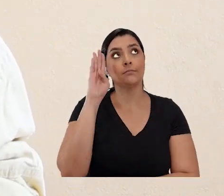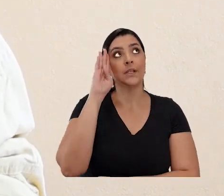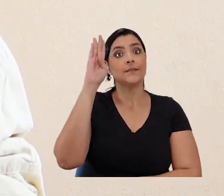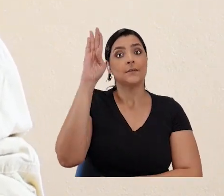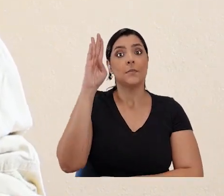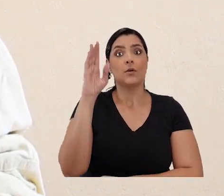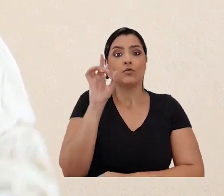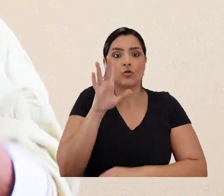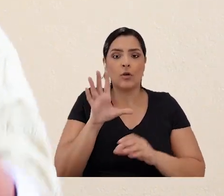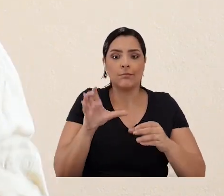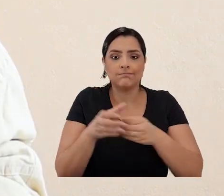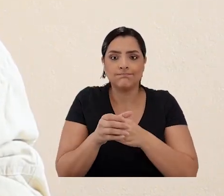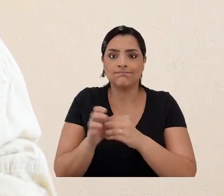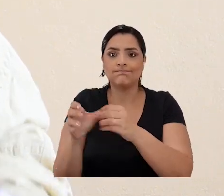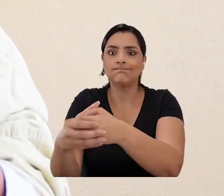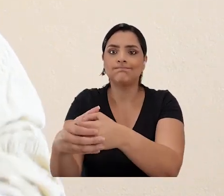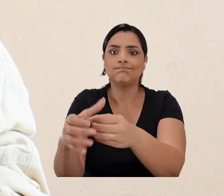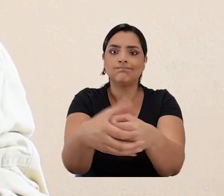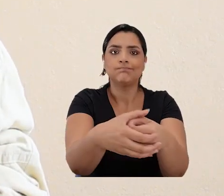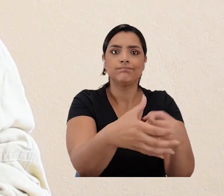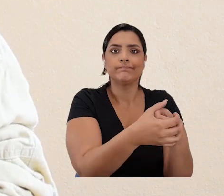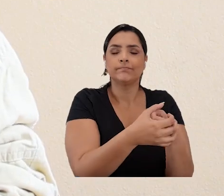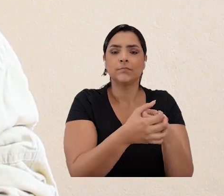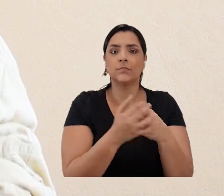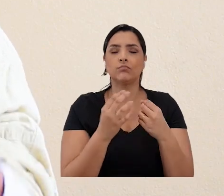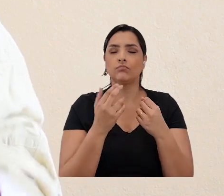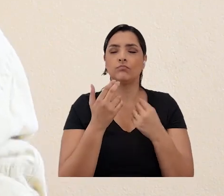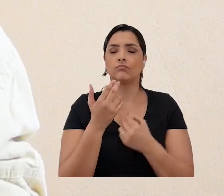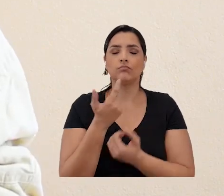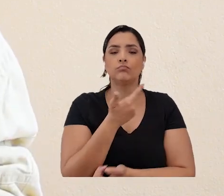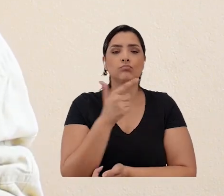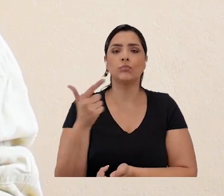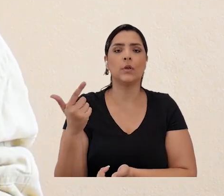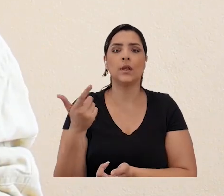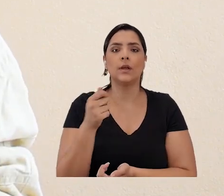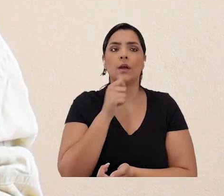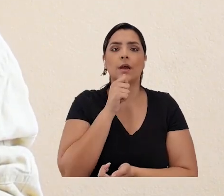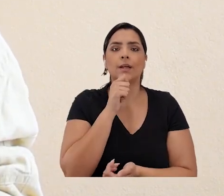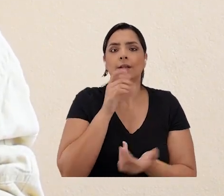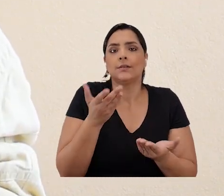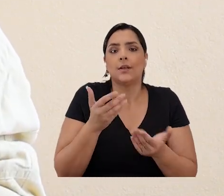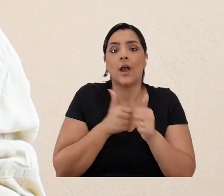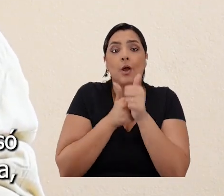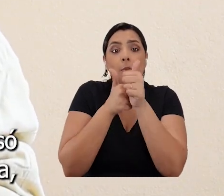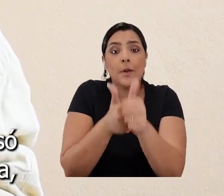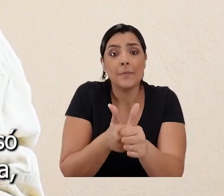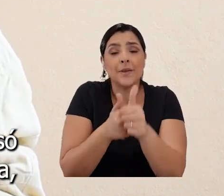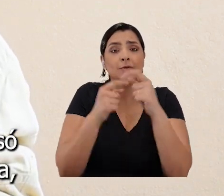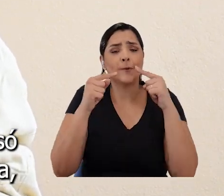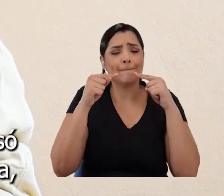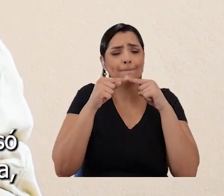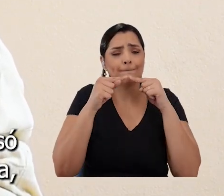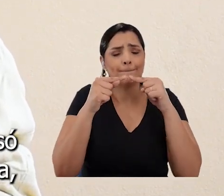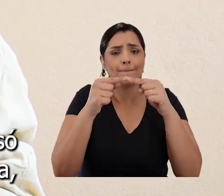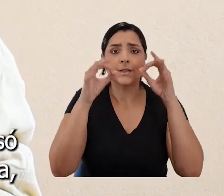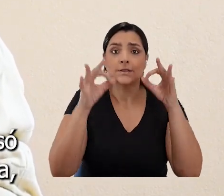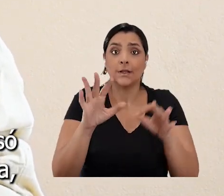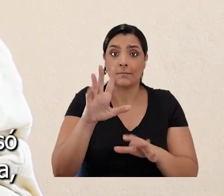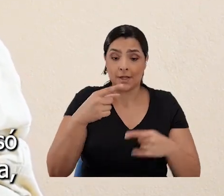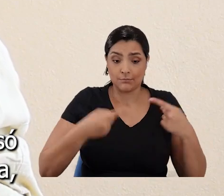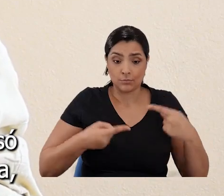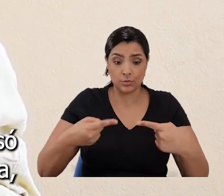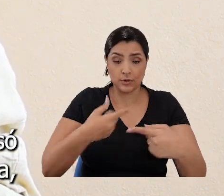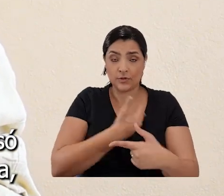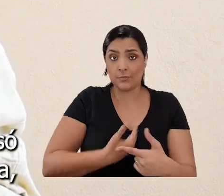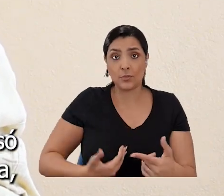periférico, ainda no sentido de que não tem um acompanhamento devido. E não só